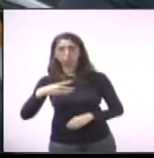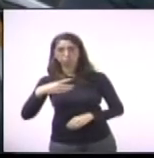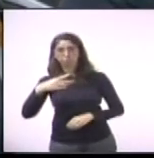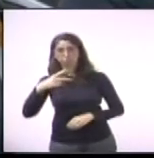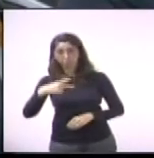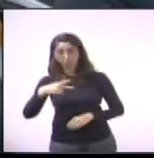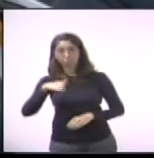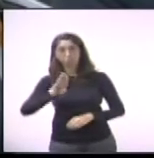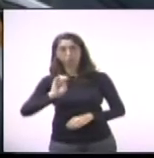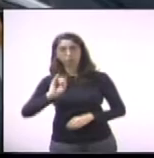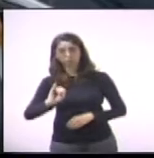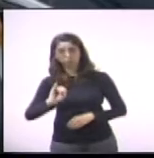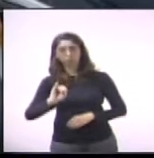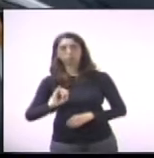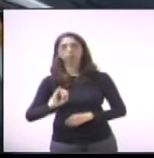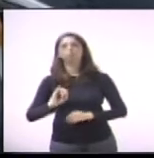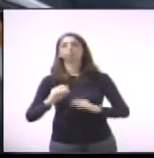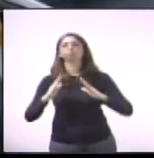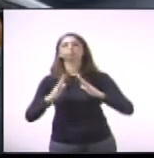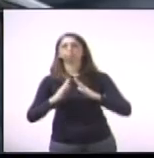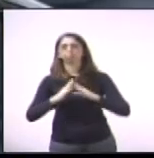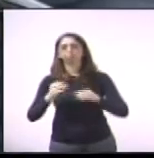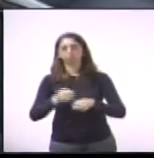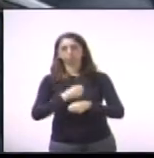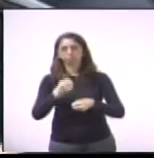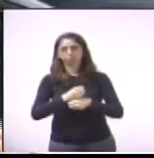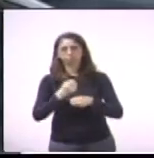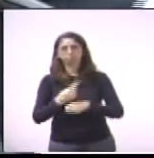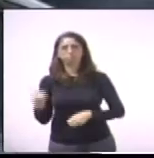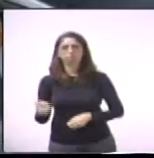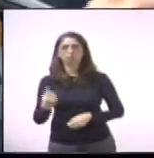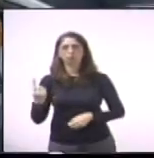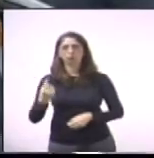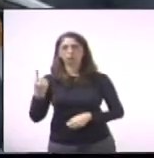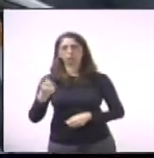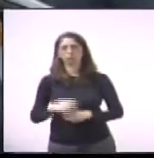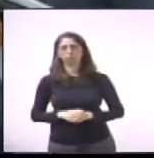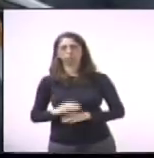regularização dos imóveis do loteamento alto de Pinheiros.